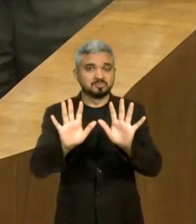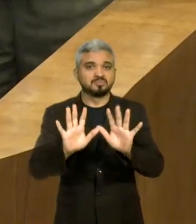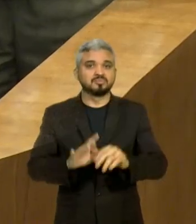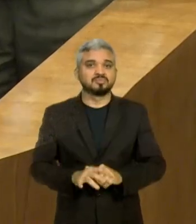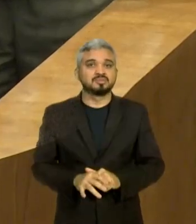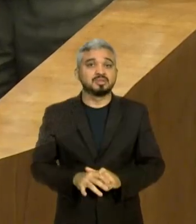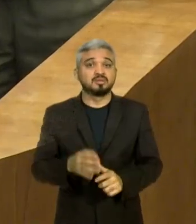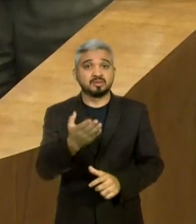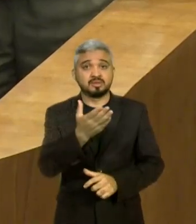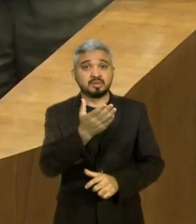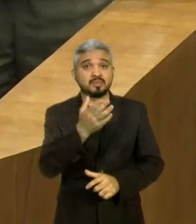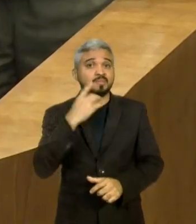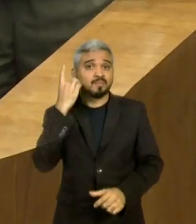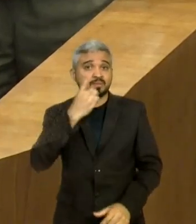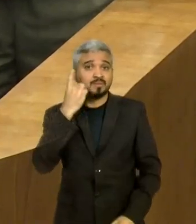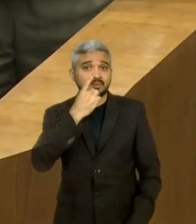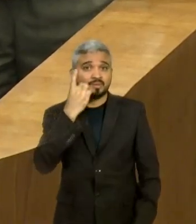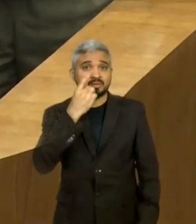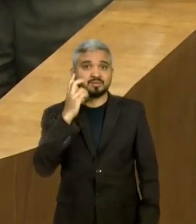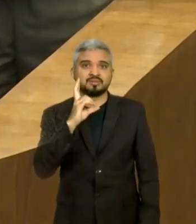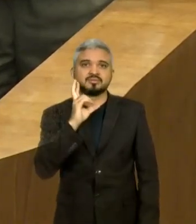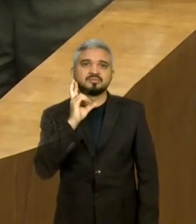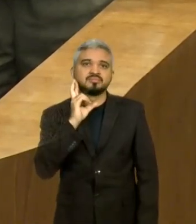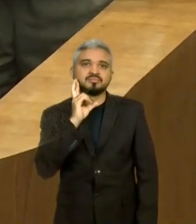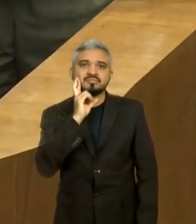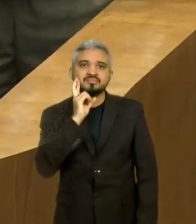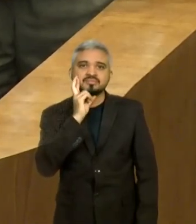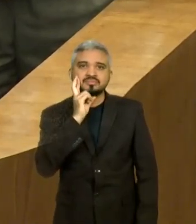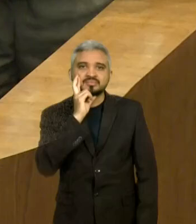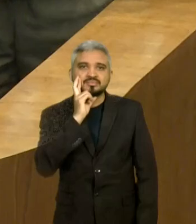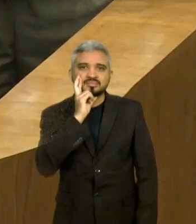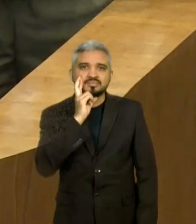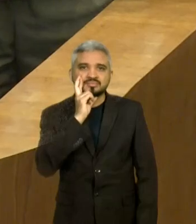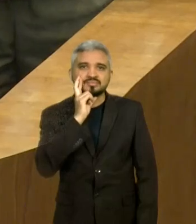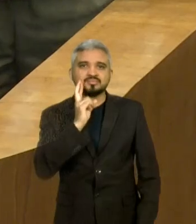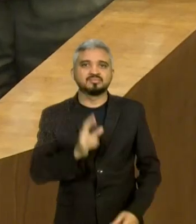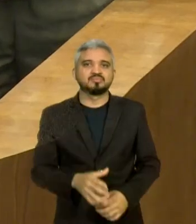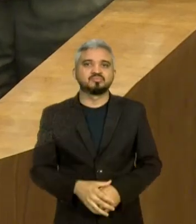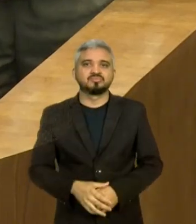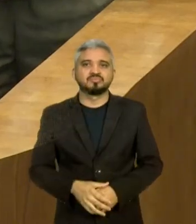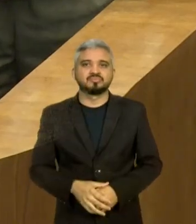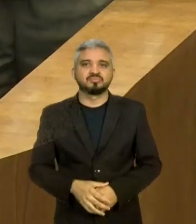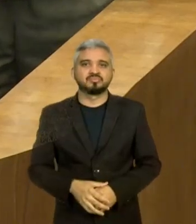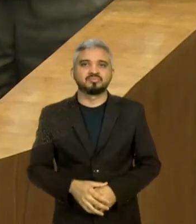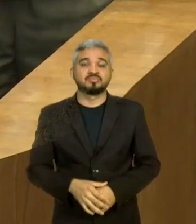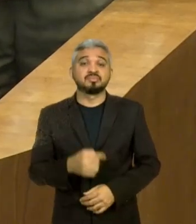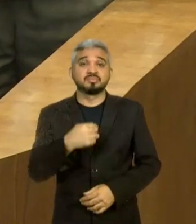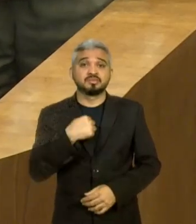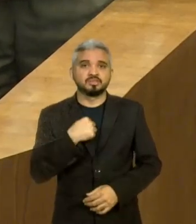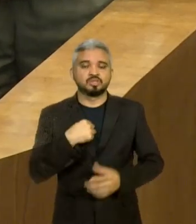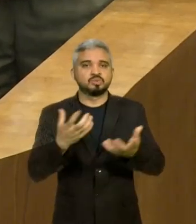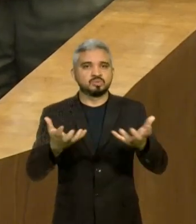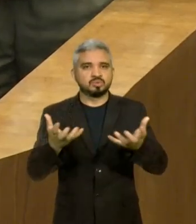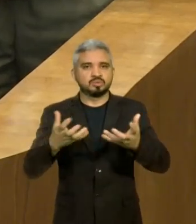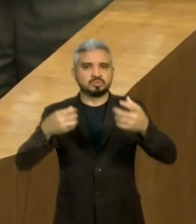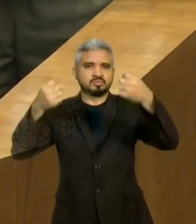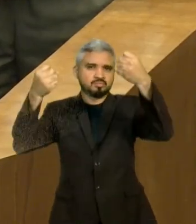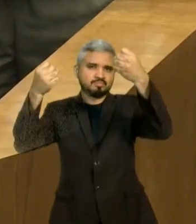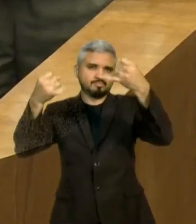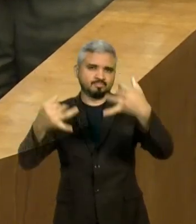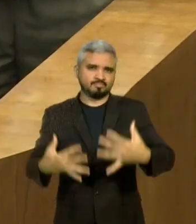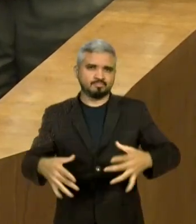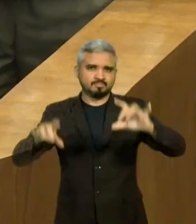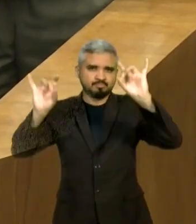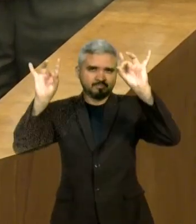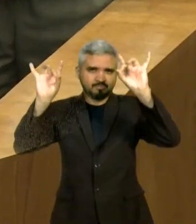deputado Rodrigo Lago, eu gostaria de falar especialmente da